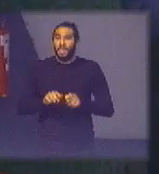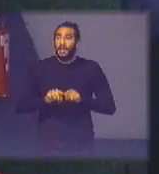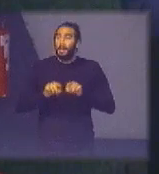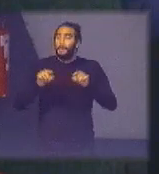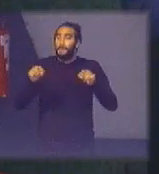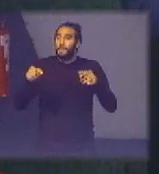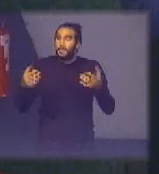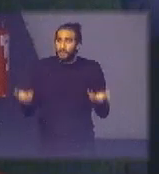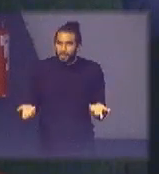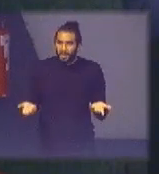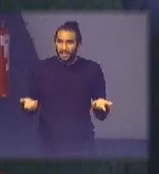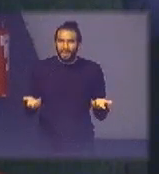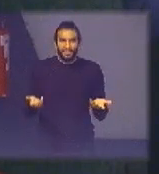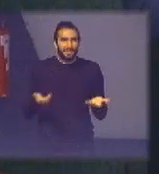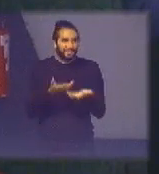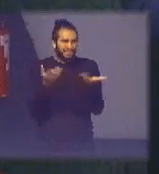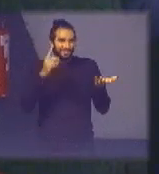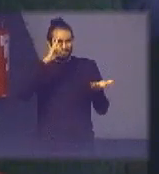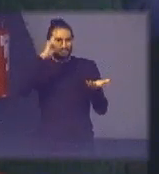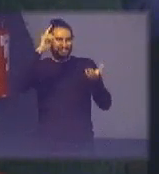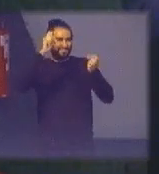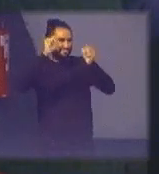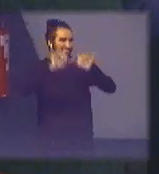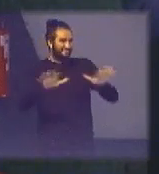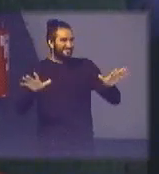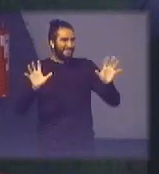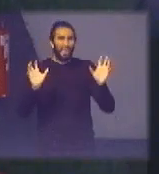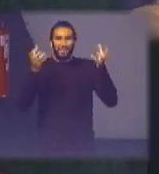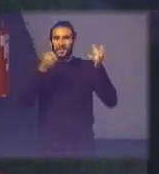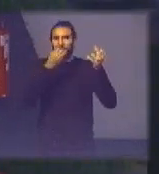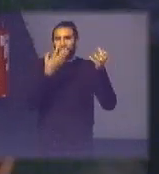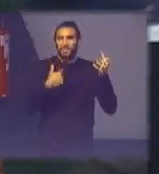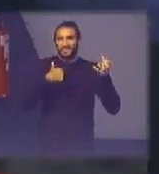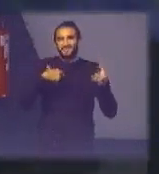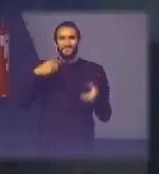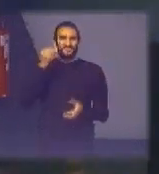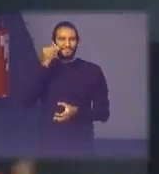fica com Deus todo mundo bom evento beijo tchau fui